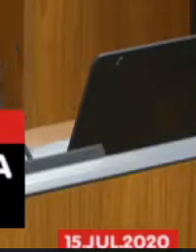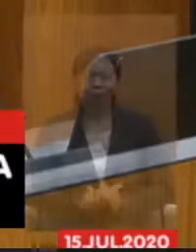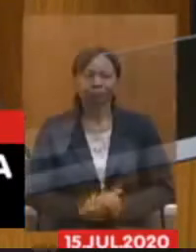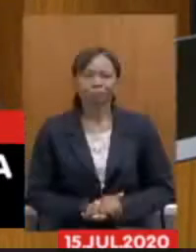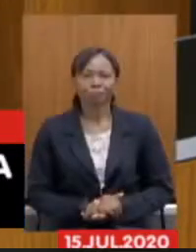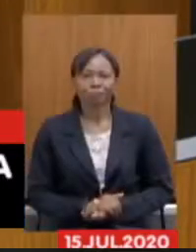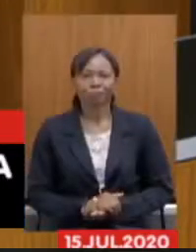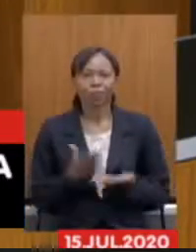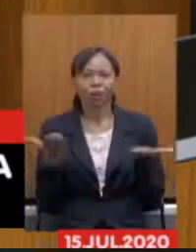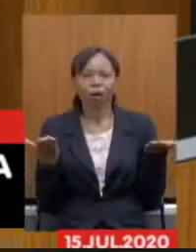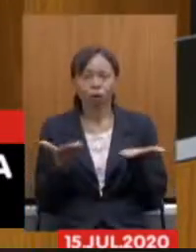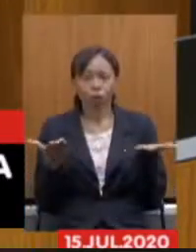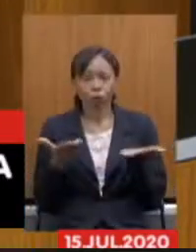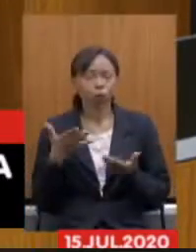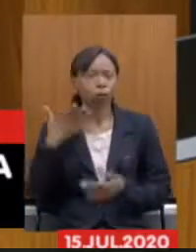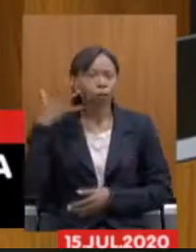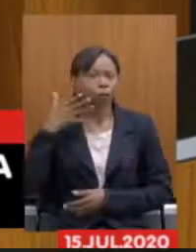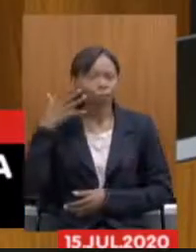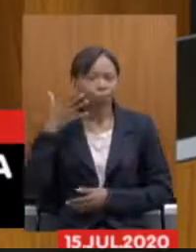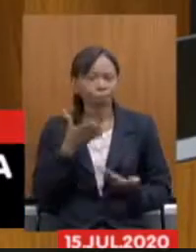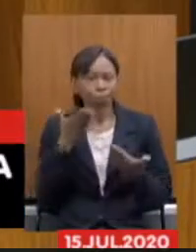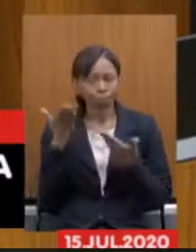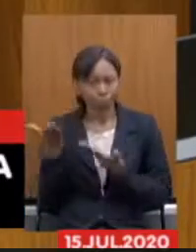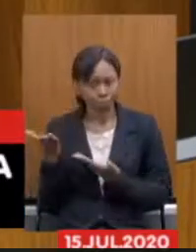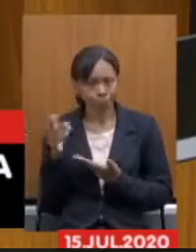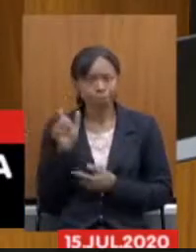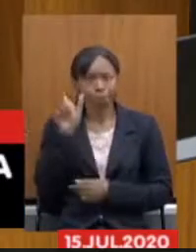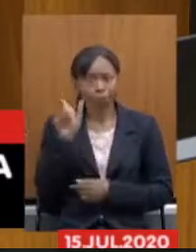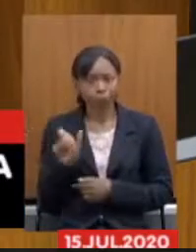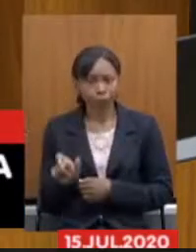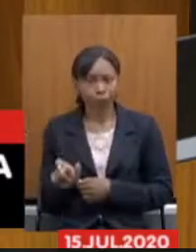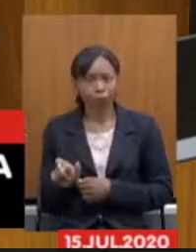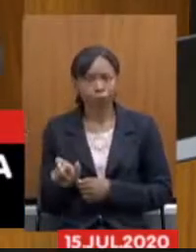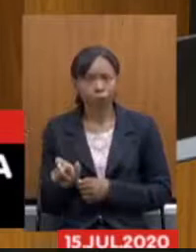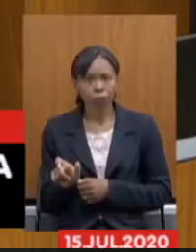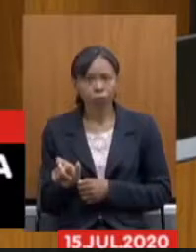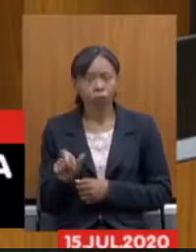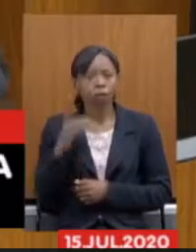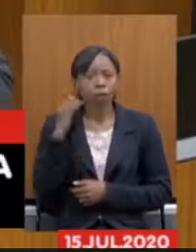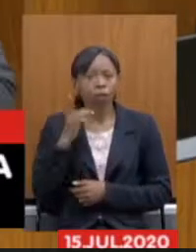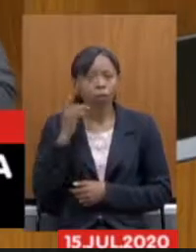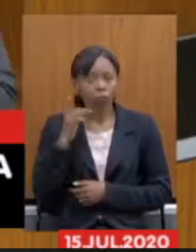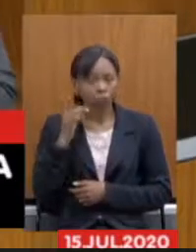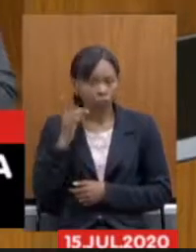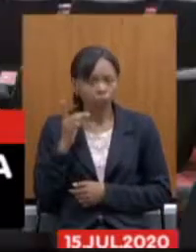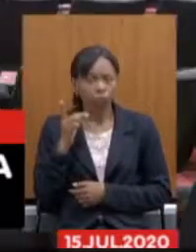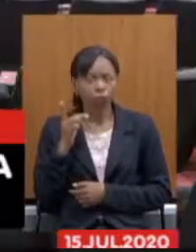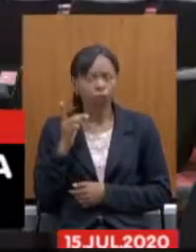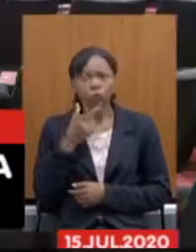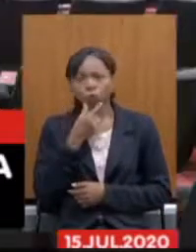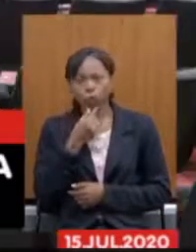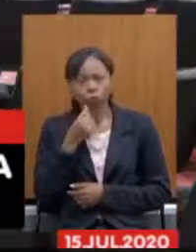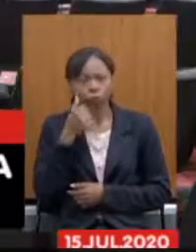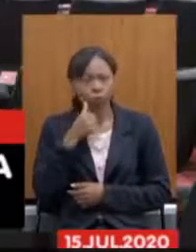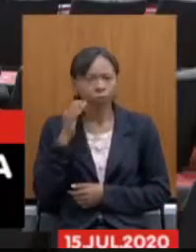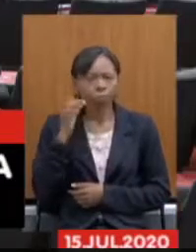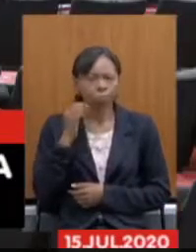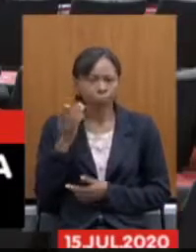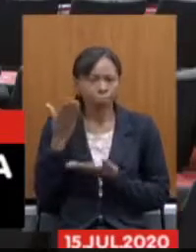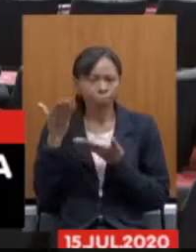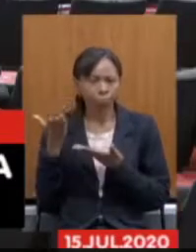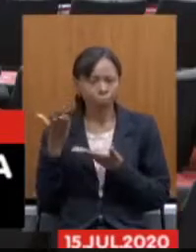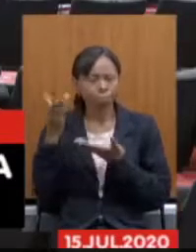proferir passaremos neste momento a palavra aos senhores deputados e senhoras deputadas então com a